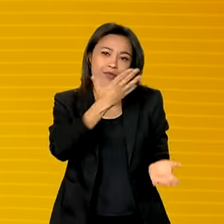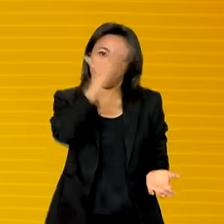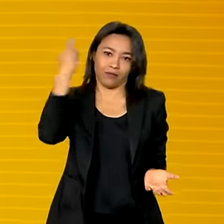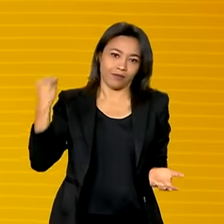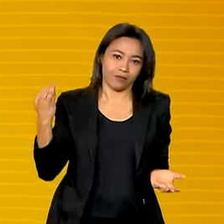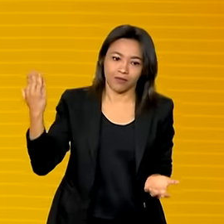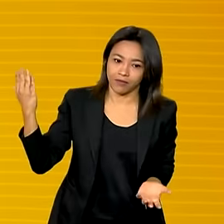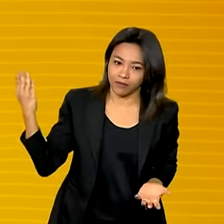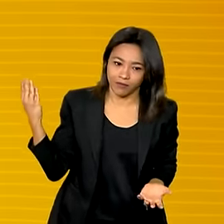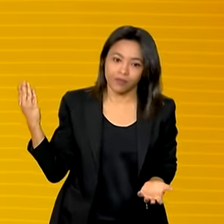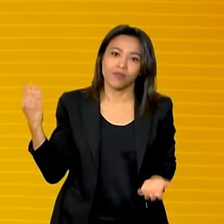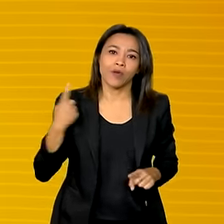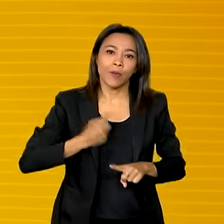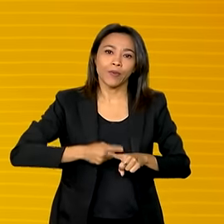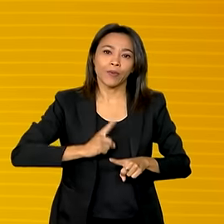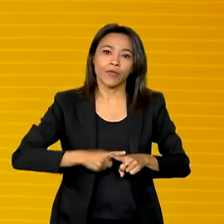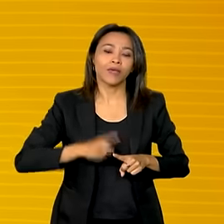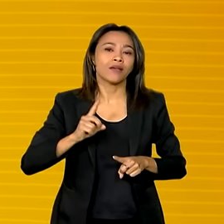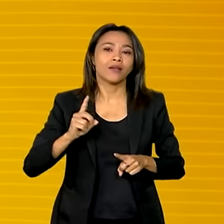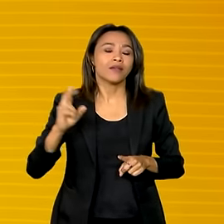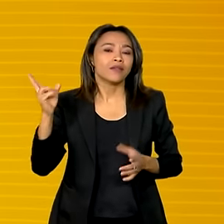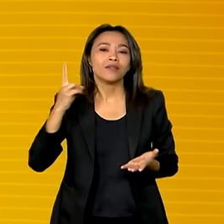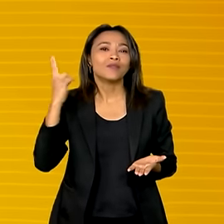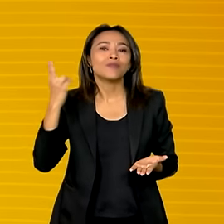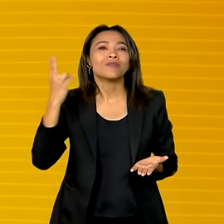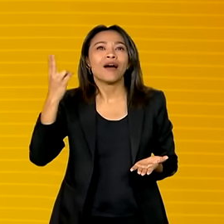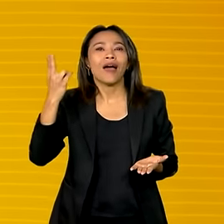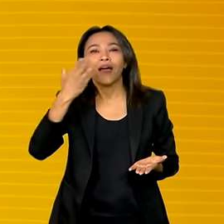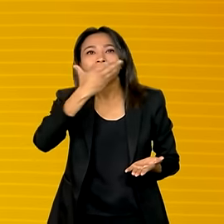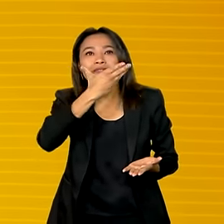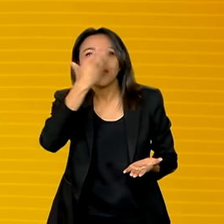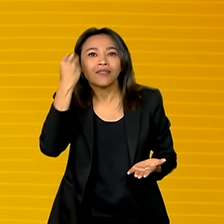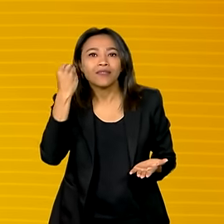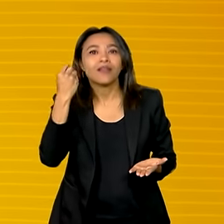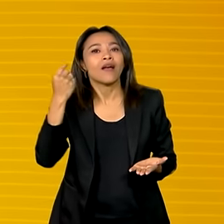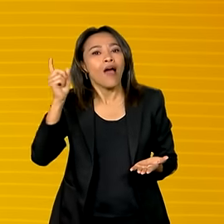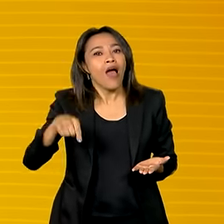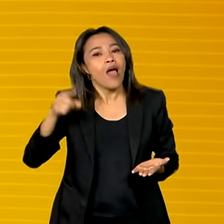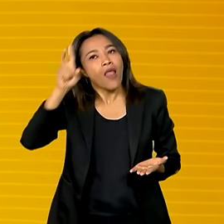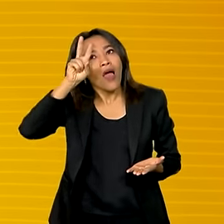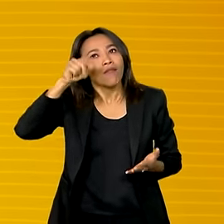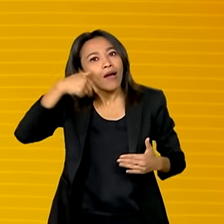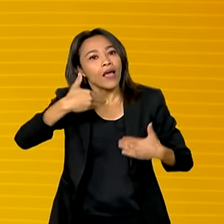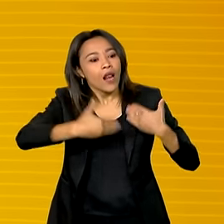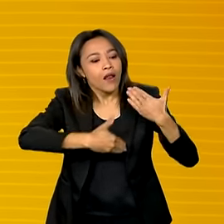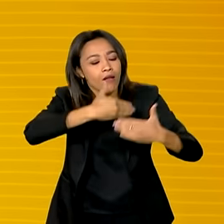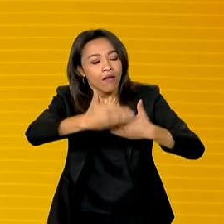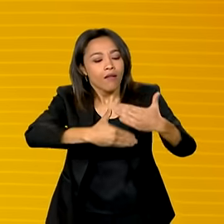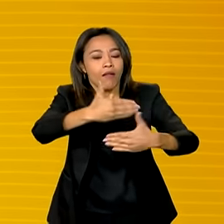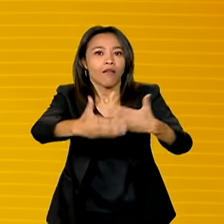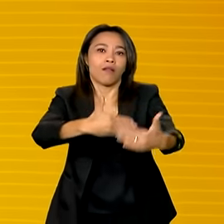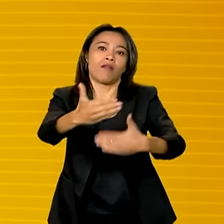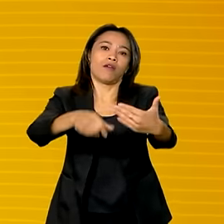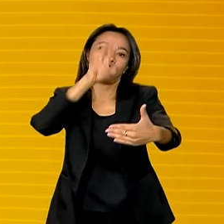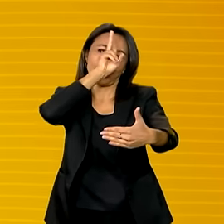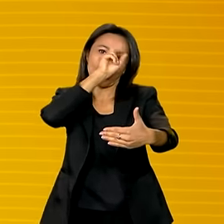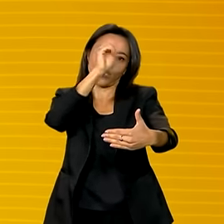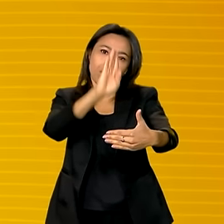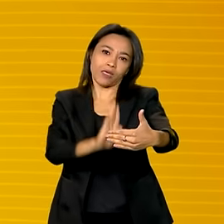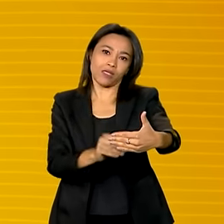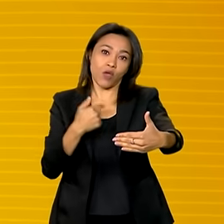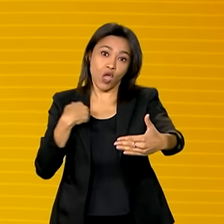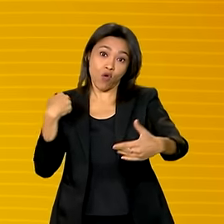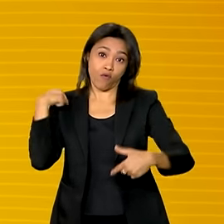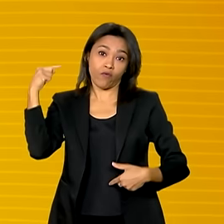porque é do não esquecimento que a gente vai construindo a história do Brasil do jeito que ela é. Eu vim fazer essa